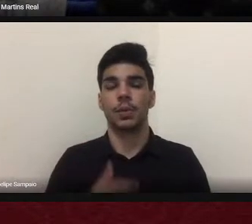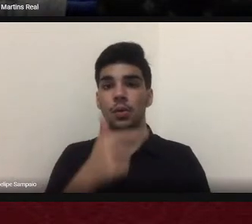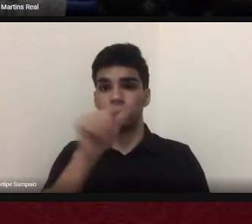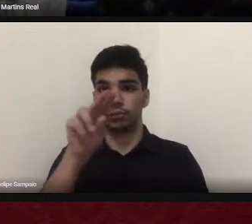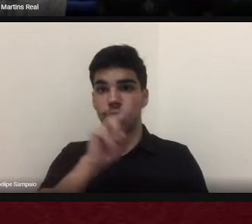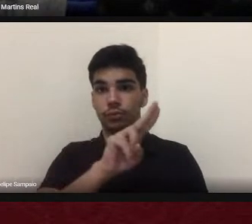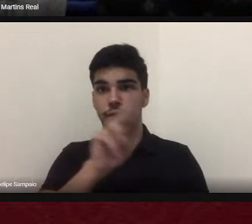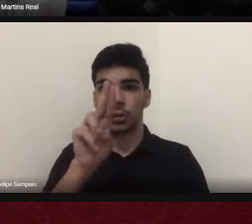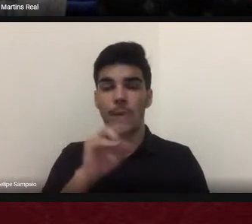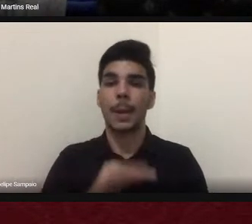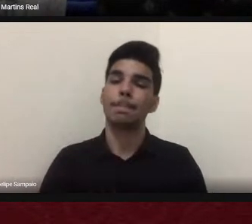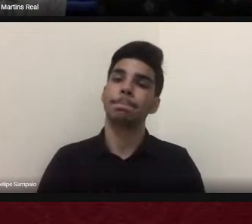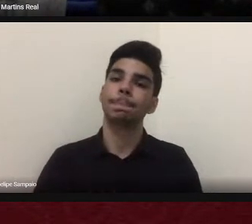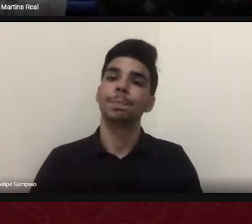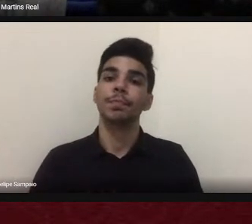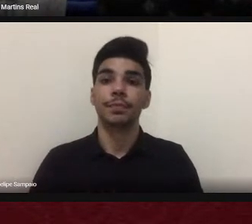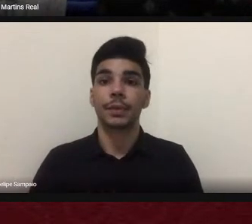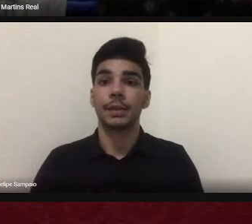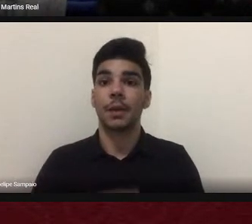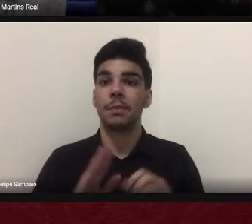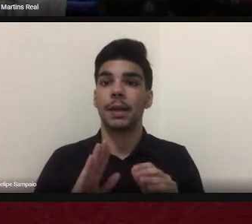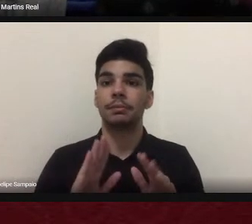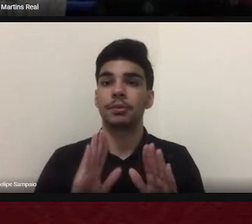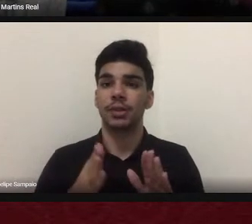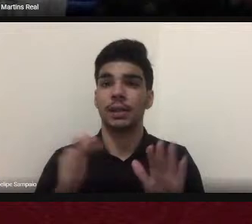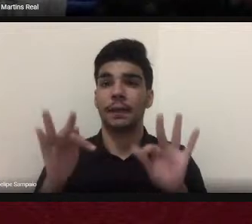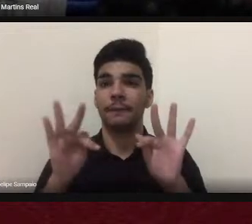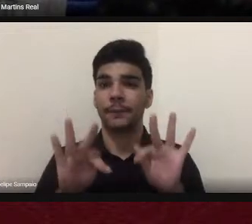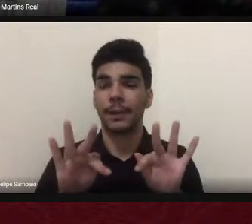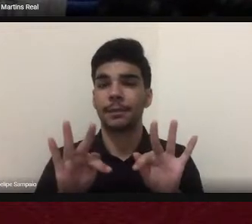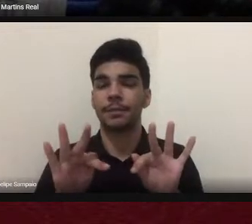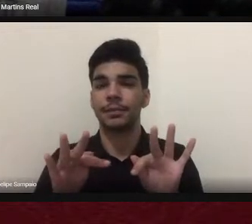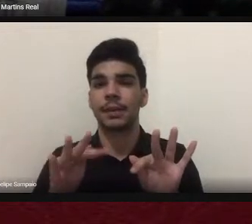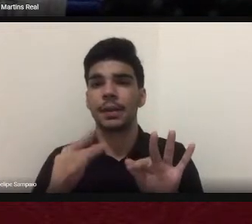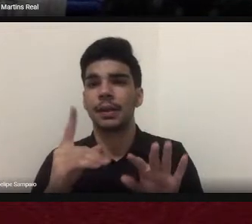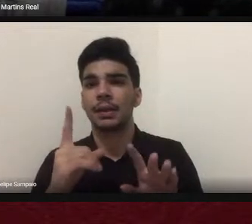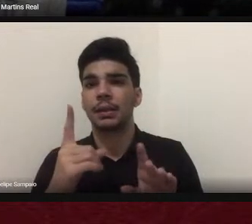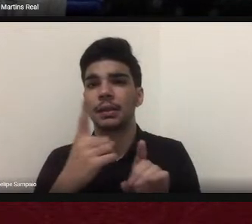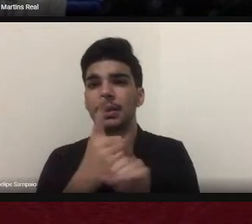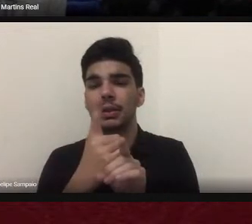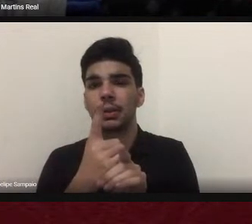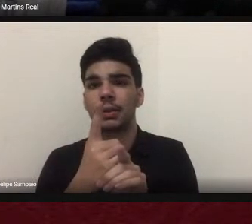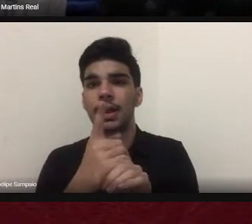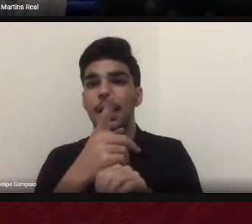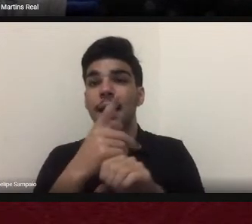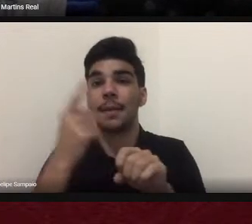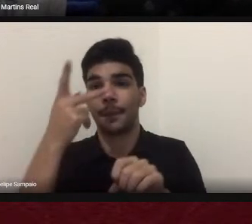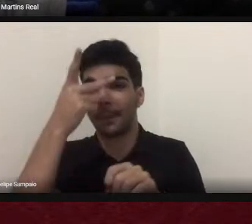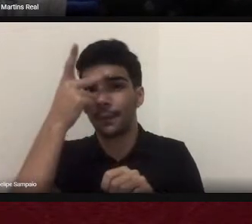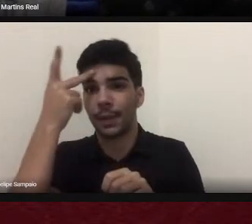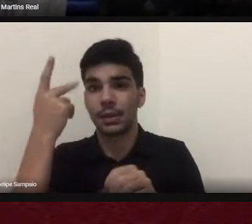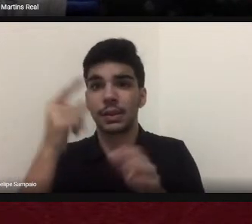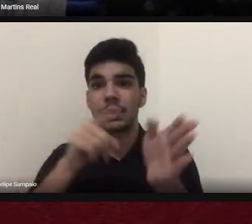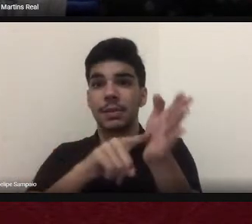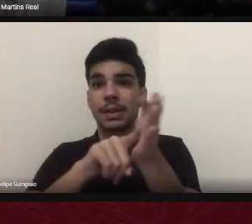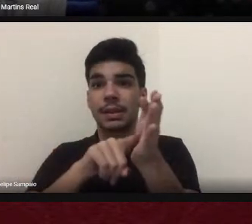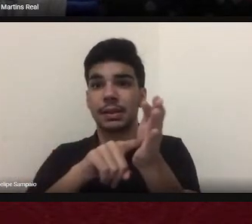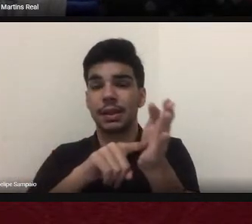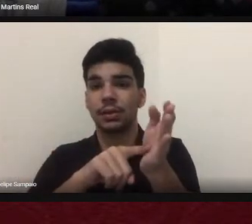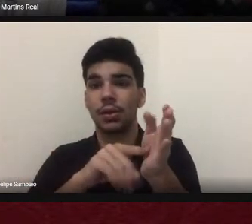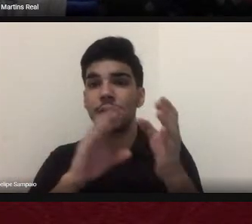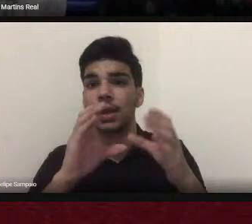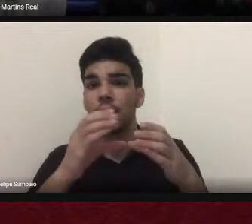a gente intitulou A Memória Encontrada pelos Pesquisadores do nosso programa. E, então, nós